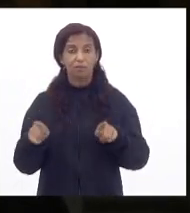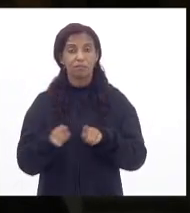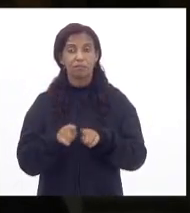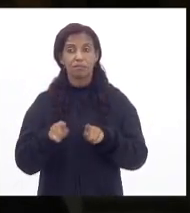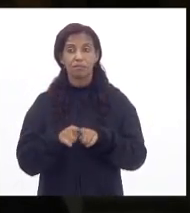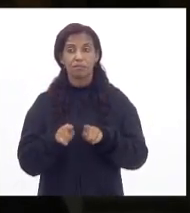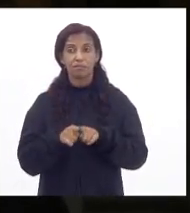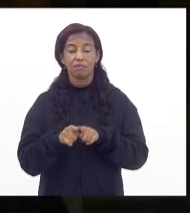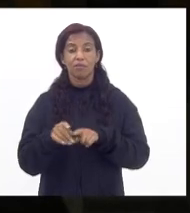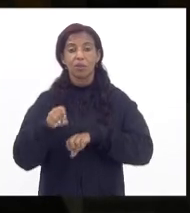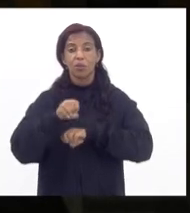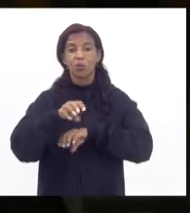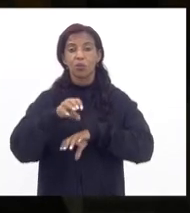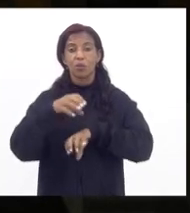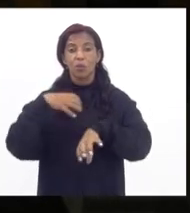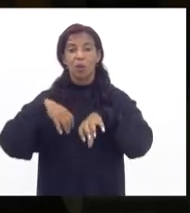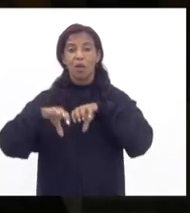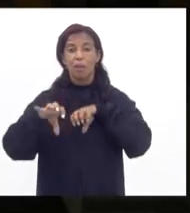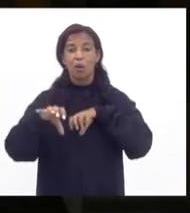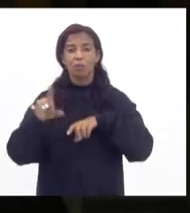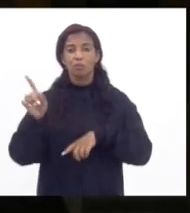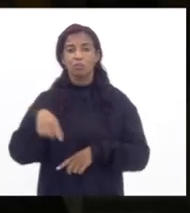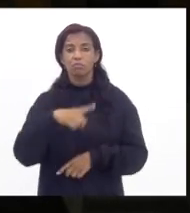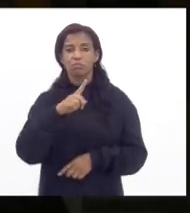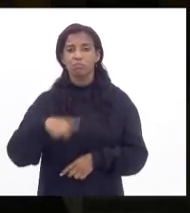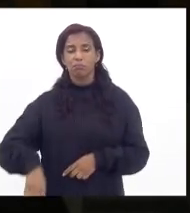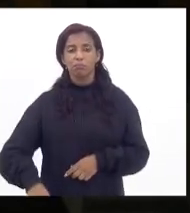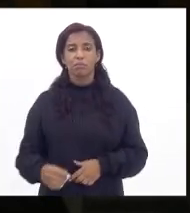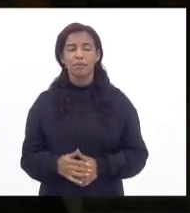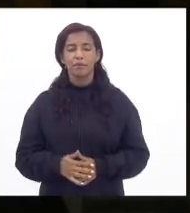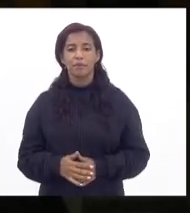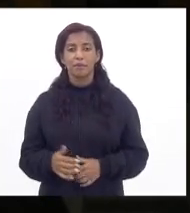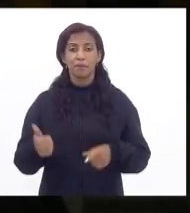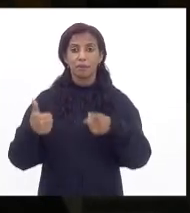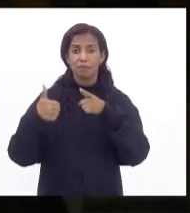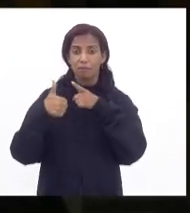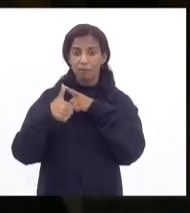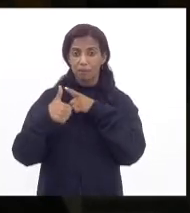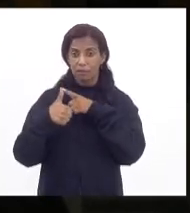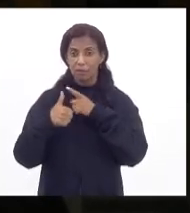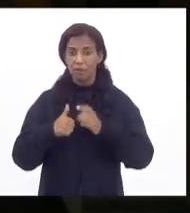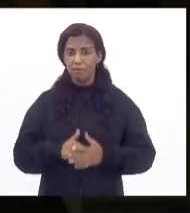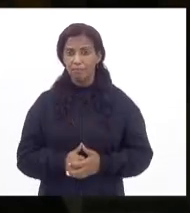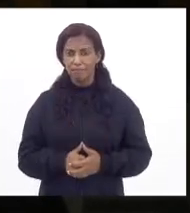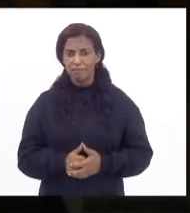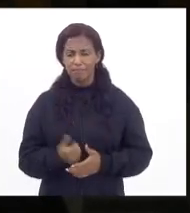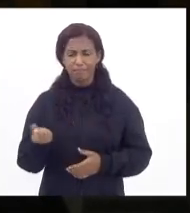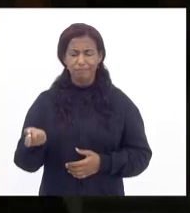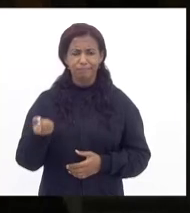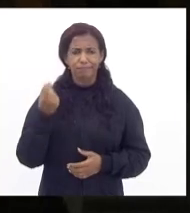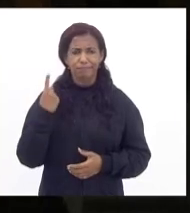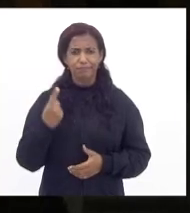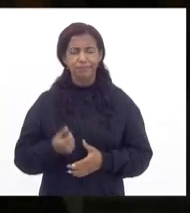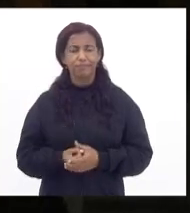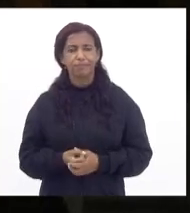que o ensino remoto vai ser suspenso primeiro lugar eu quero externar o meu estranhamento